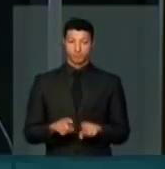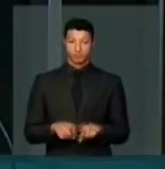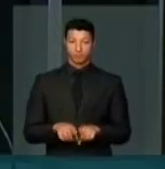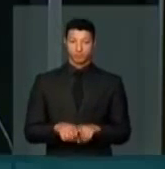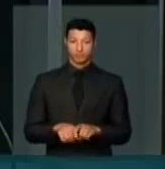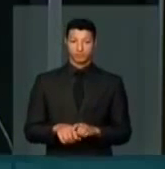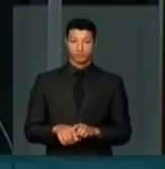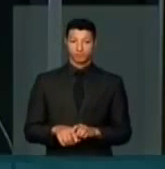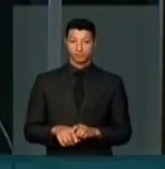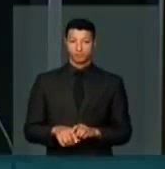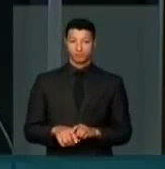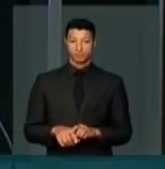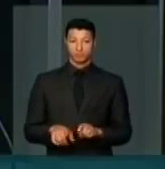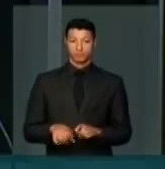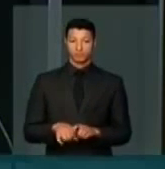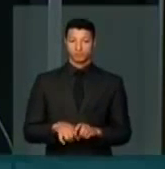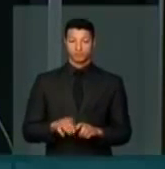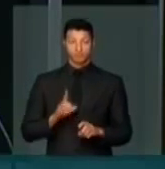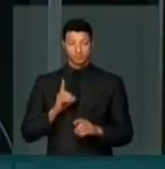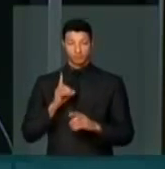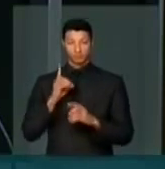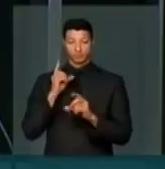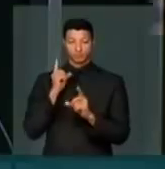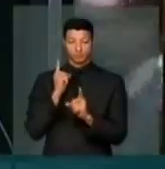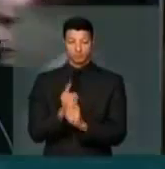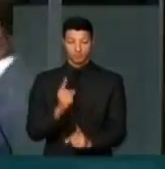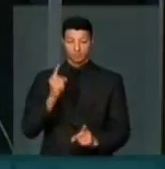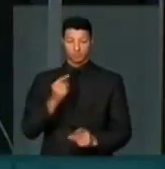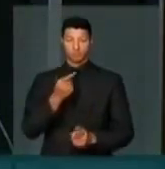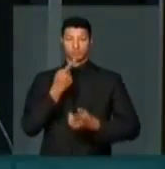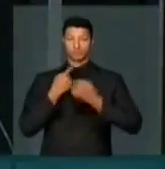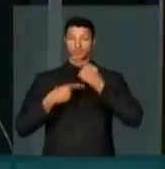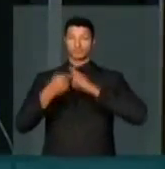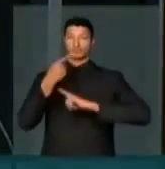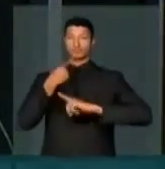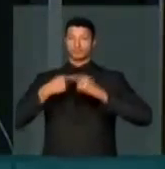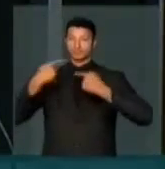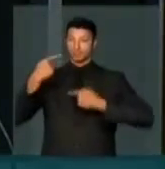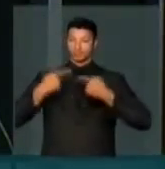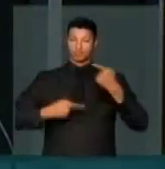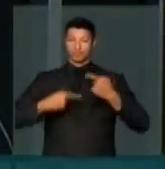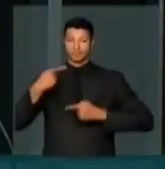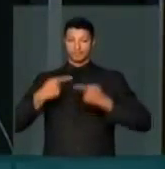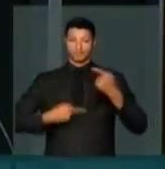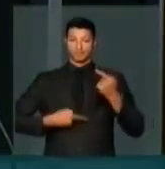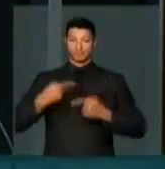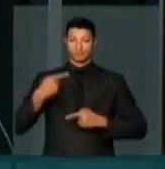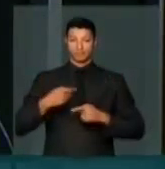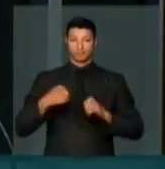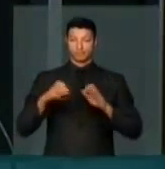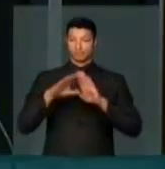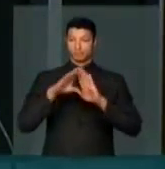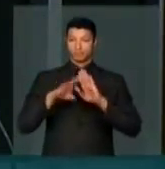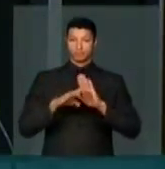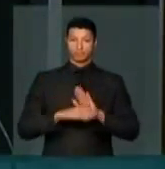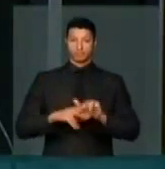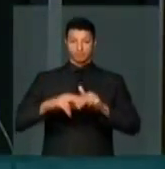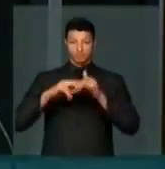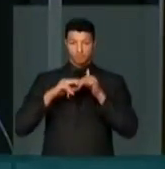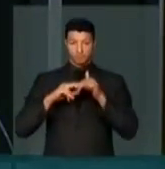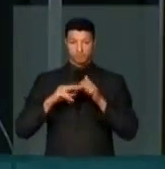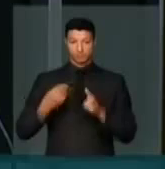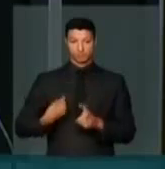sobretudo, um encontro de vontades políticas, pautado por